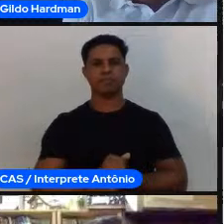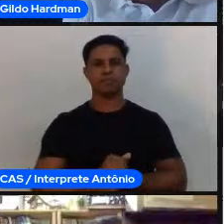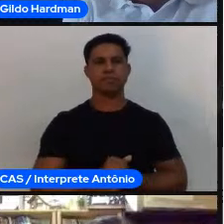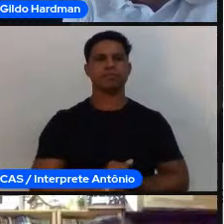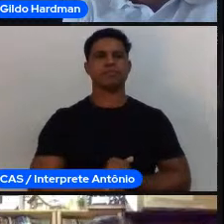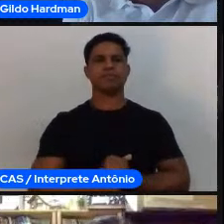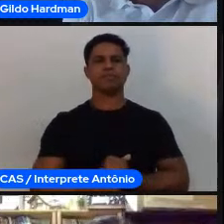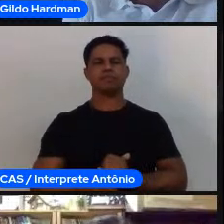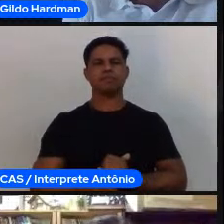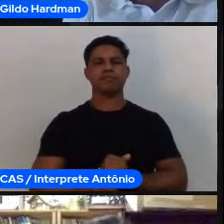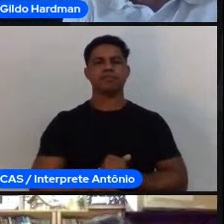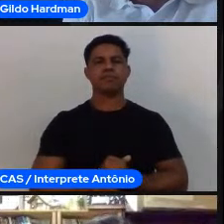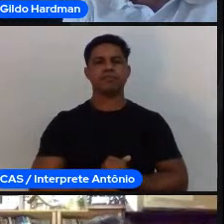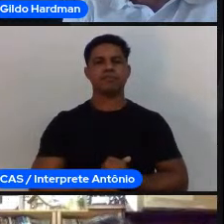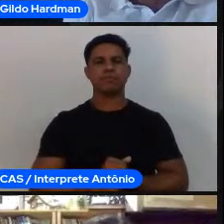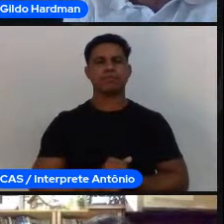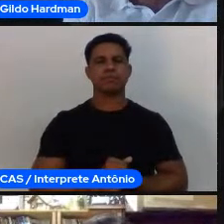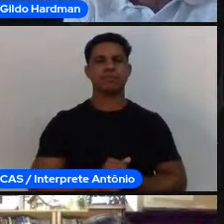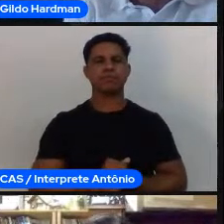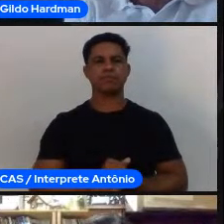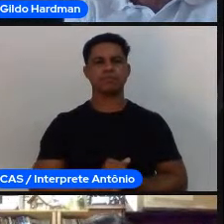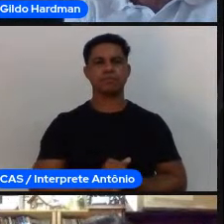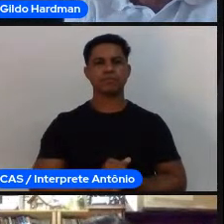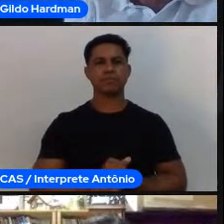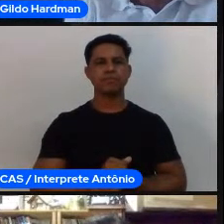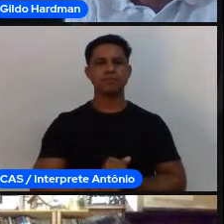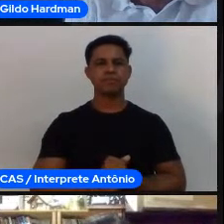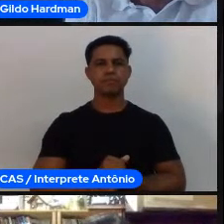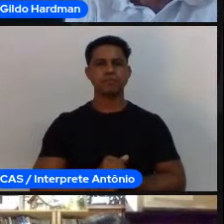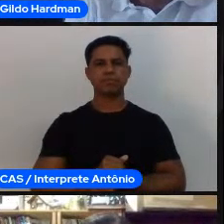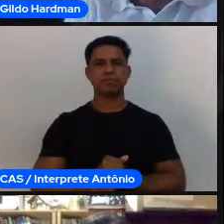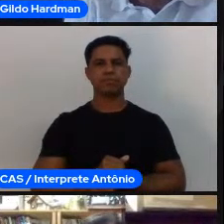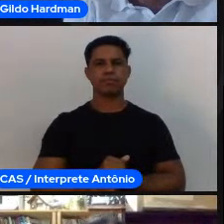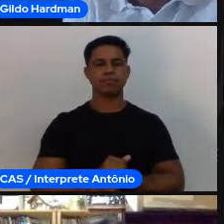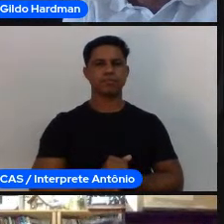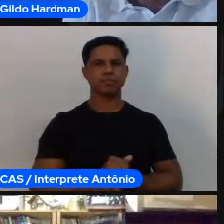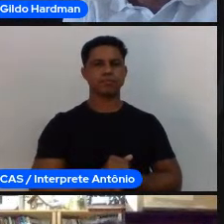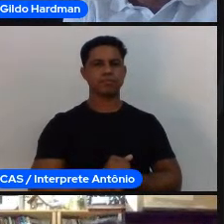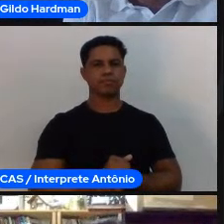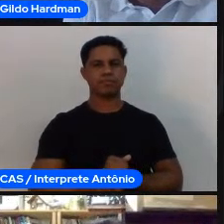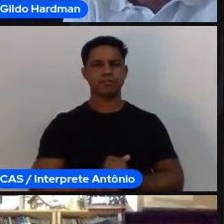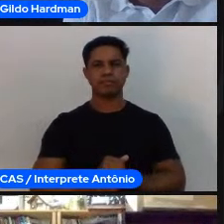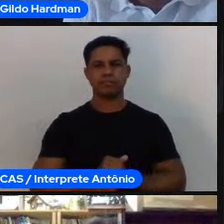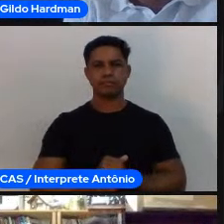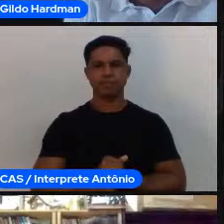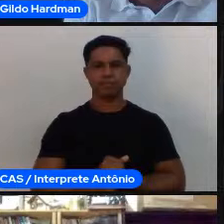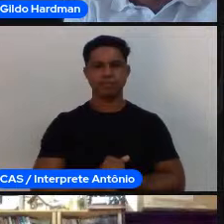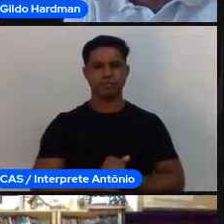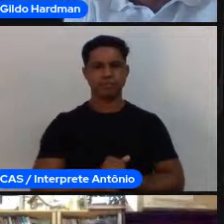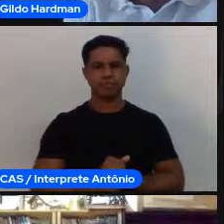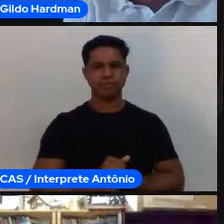A sintonia está boa, hein, Marisa? Está boa. Começamos bem.